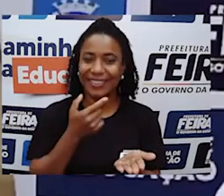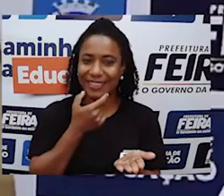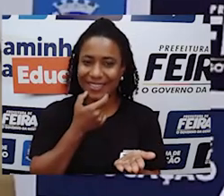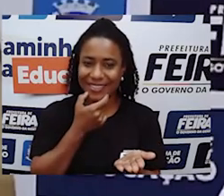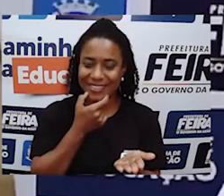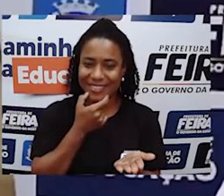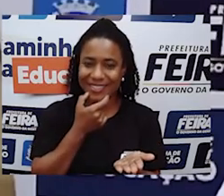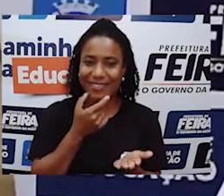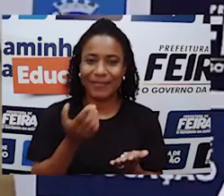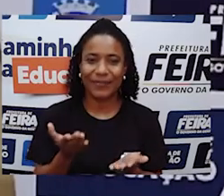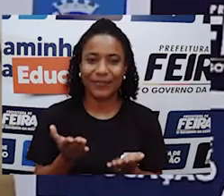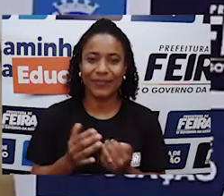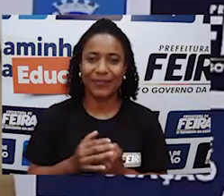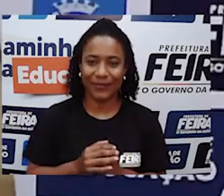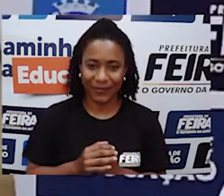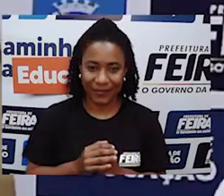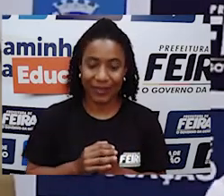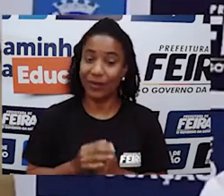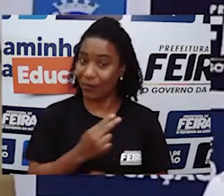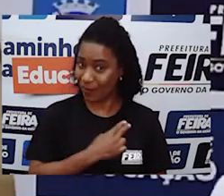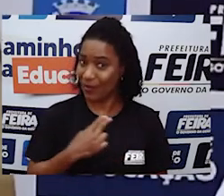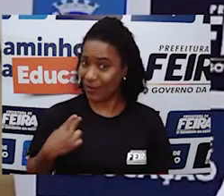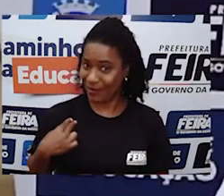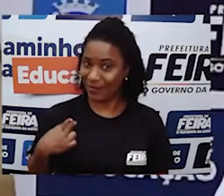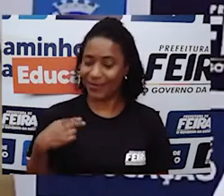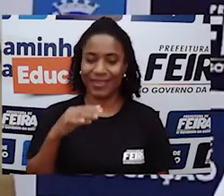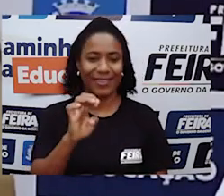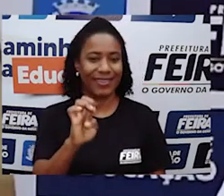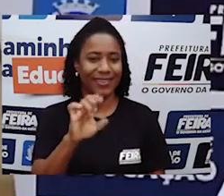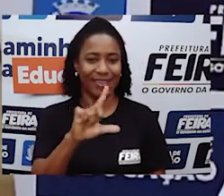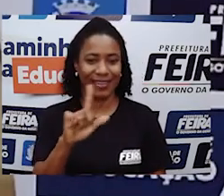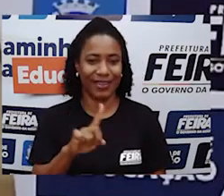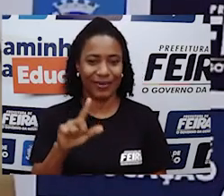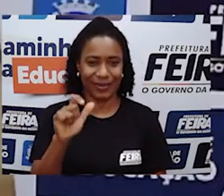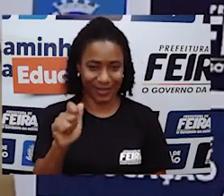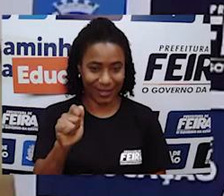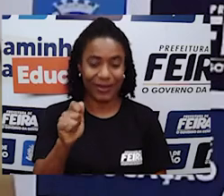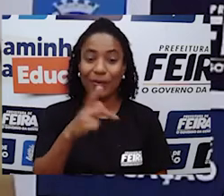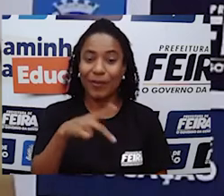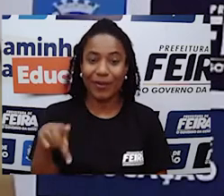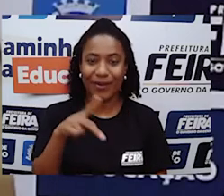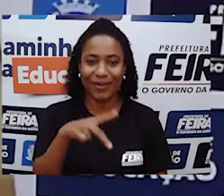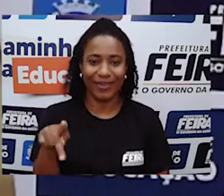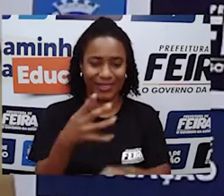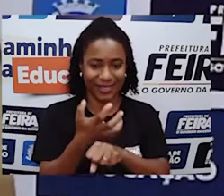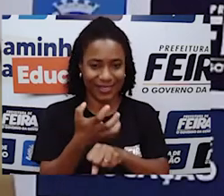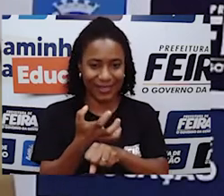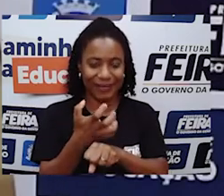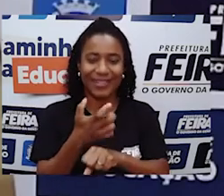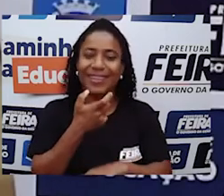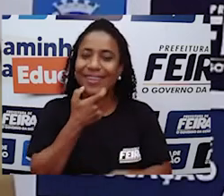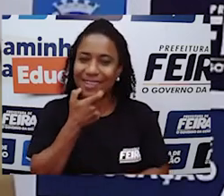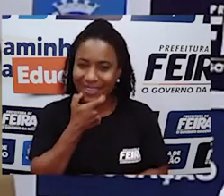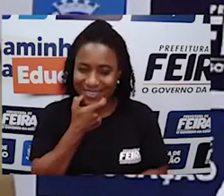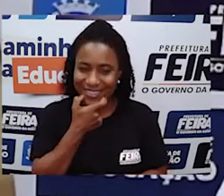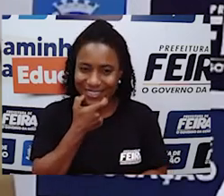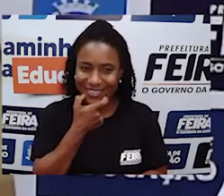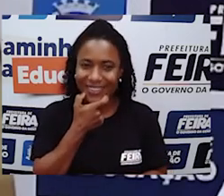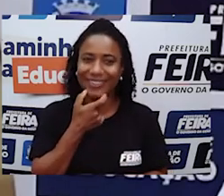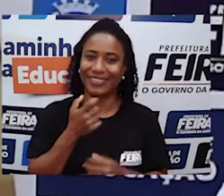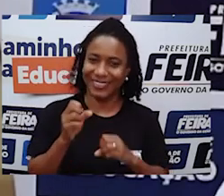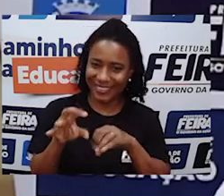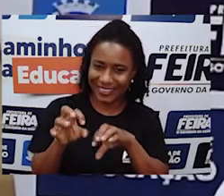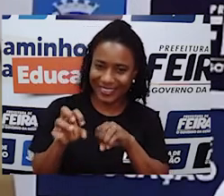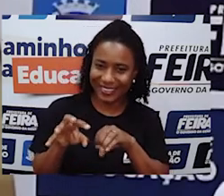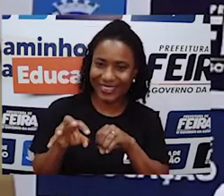teacher. Eu sou a Elza Silva, sua professora de inglês. How are you? Como vocês estão? I